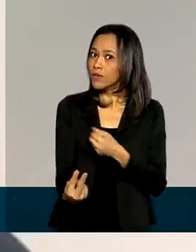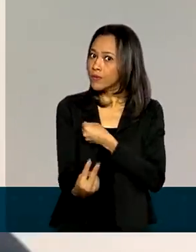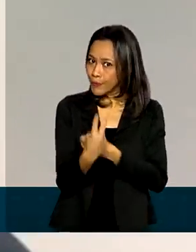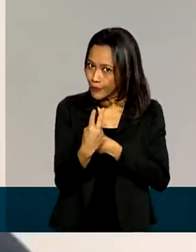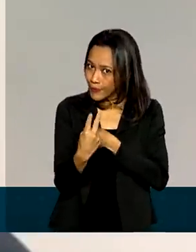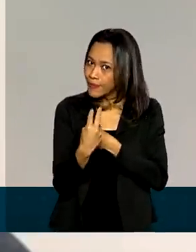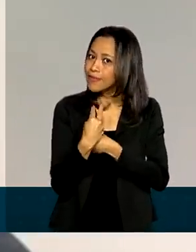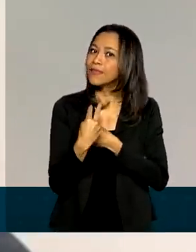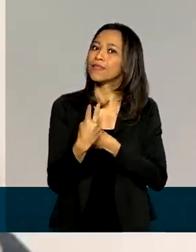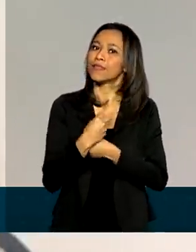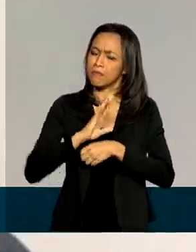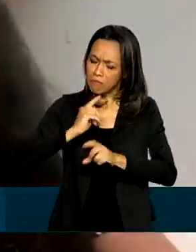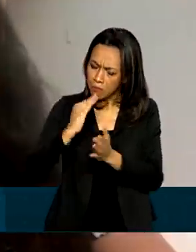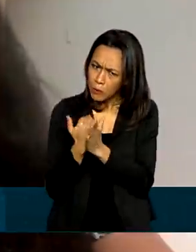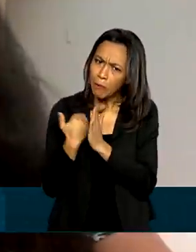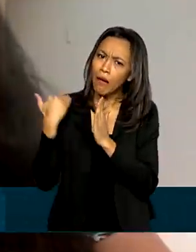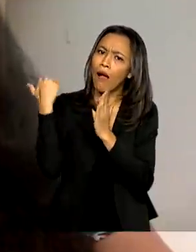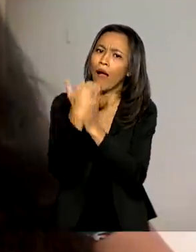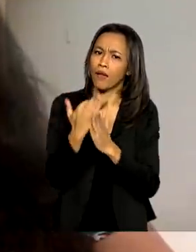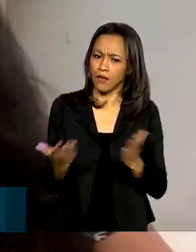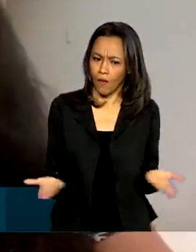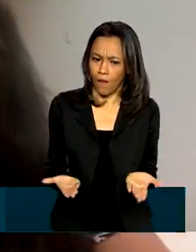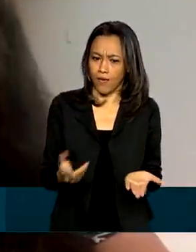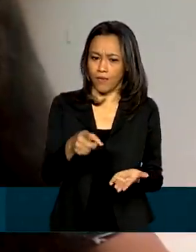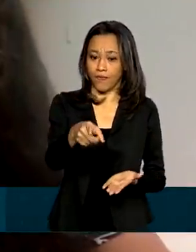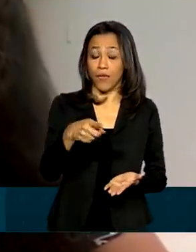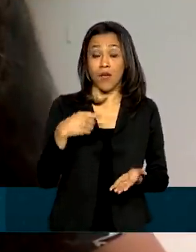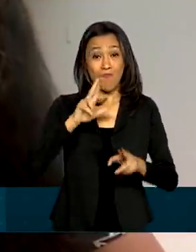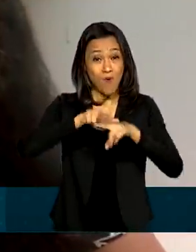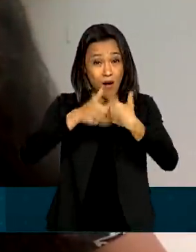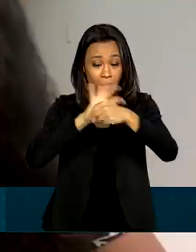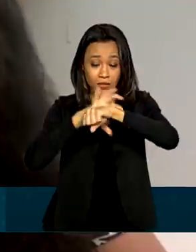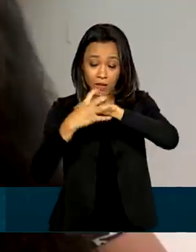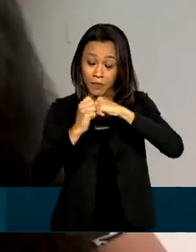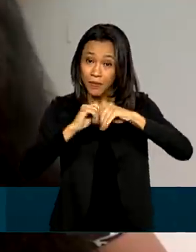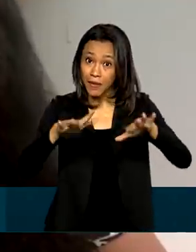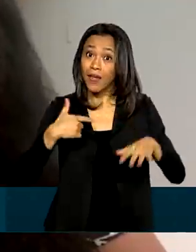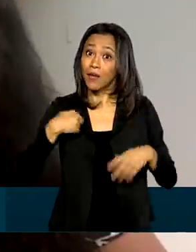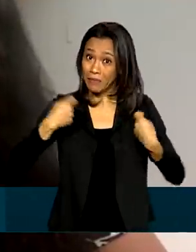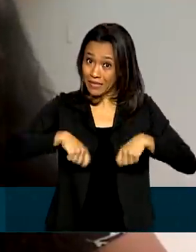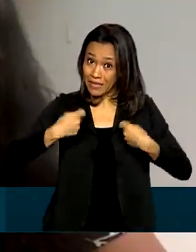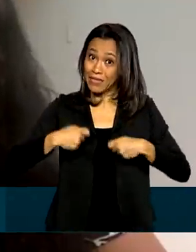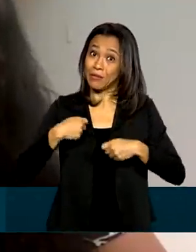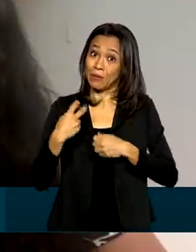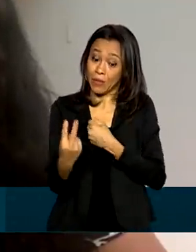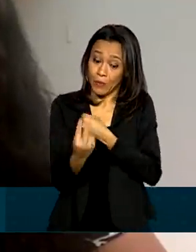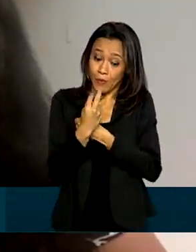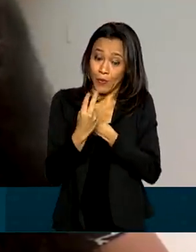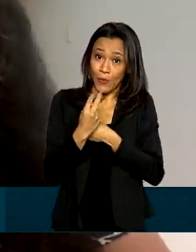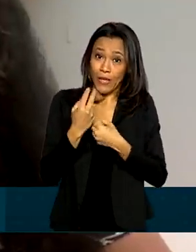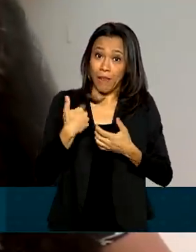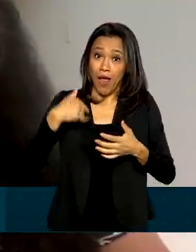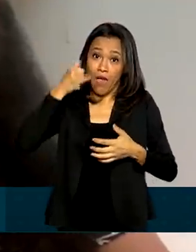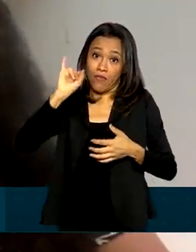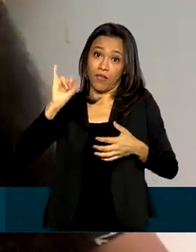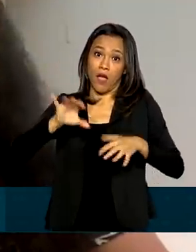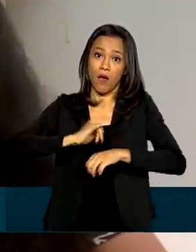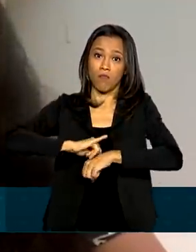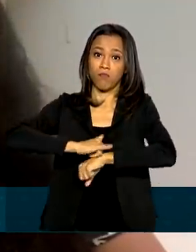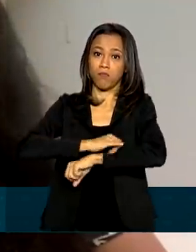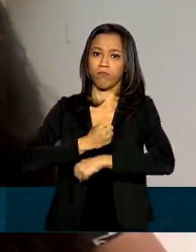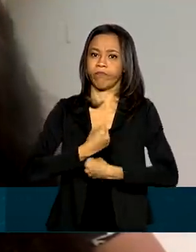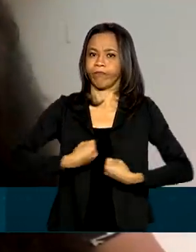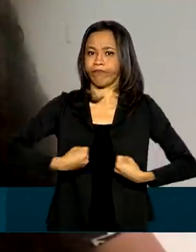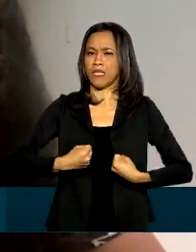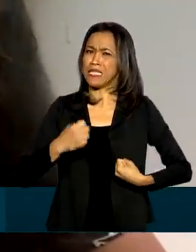agora ainda mais. Agora com pandemia, eu realmente tenho que me cuidar mais para não aumentar meu peso. Então, se